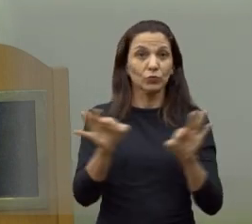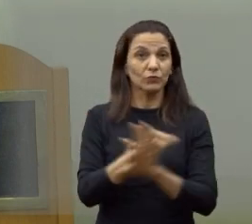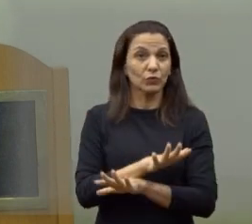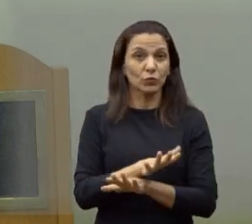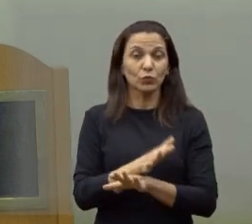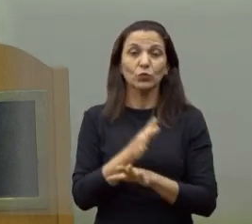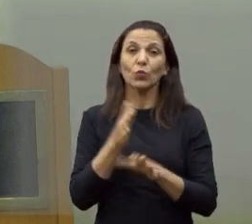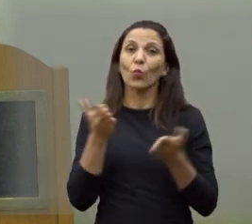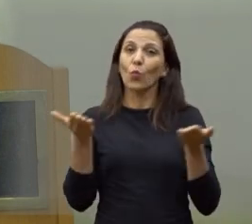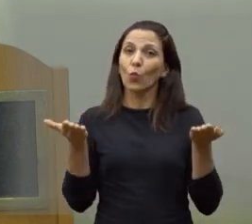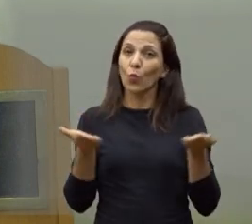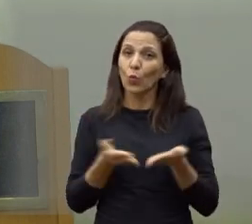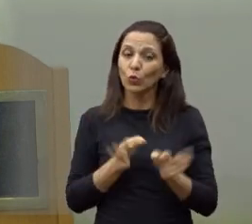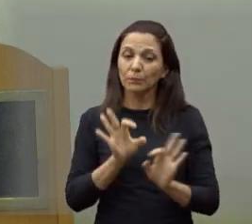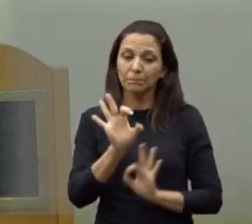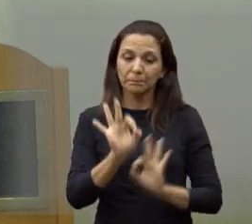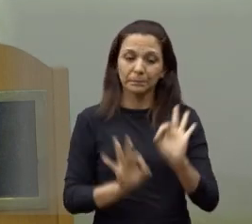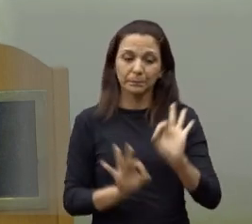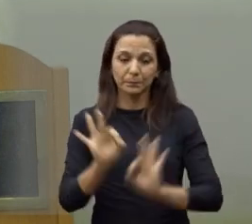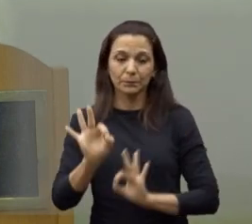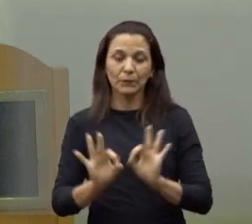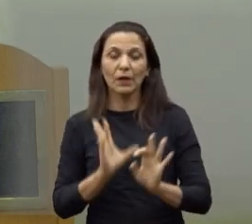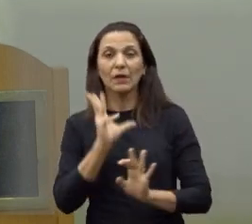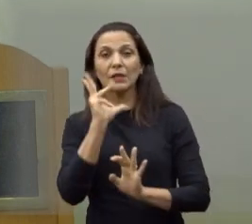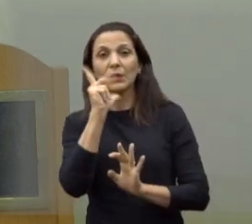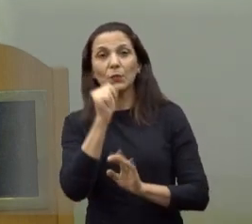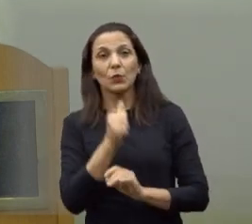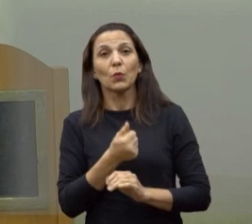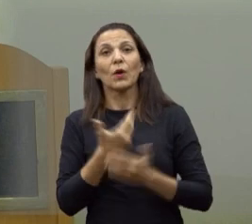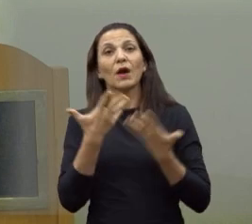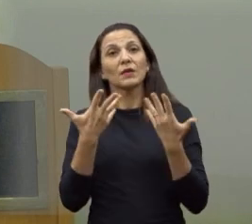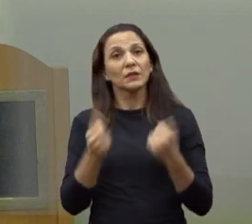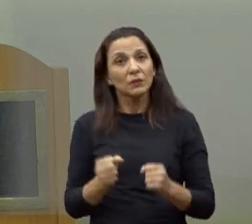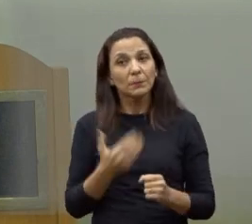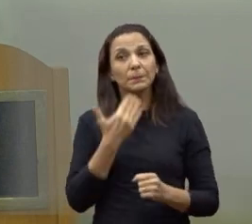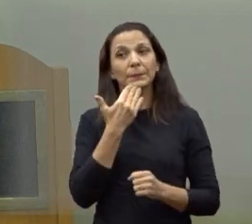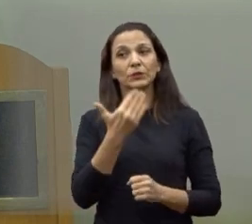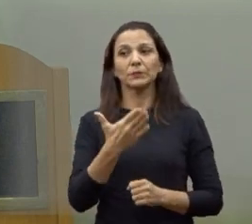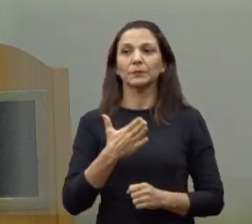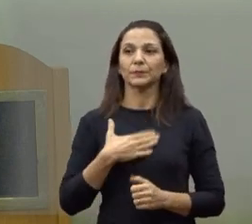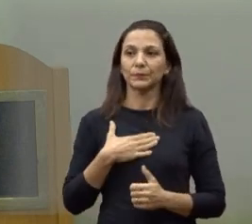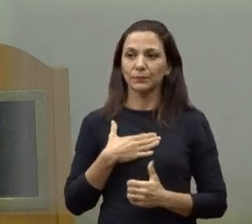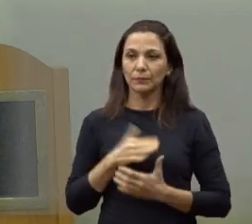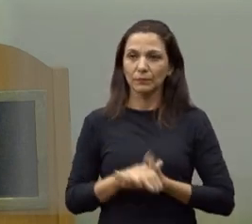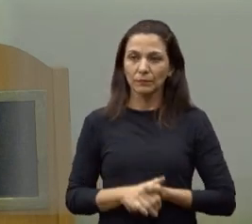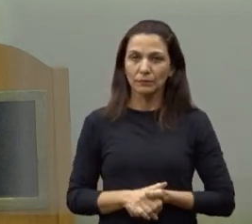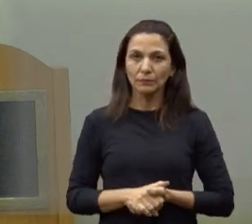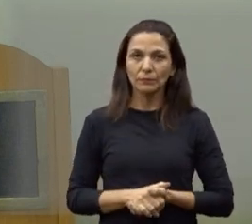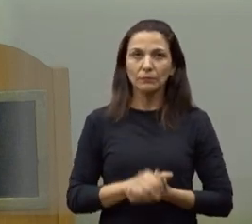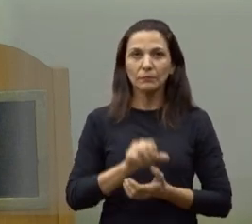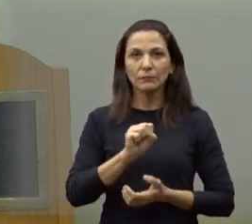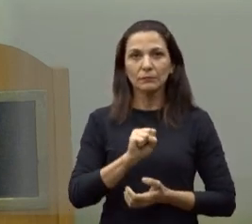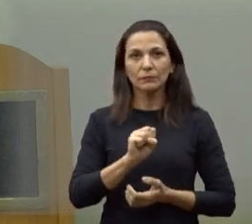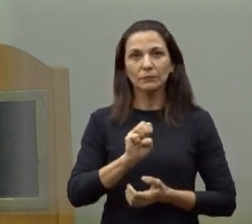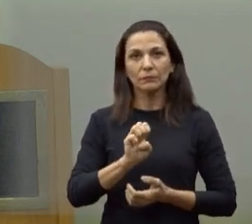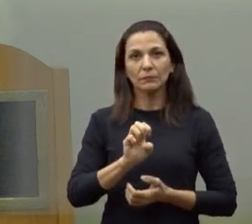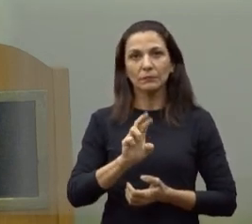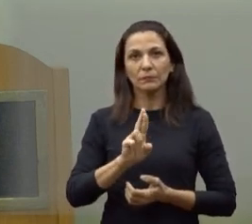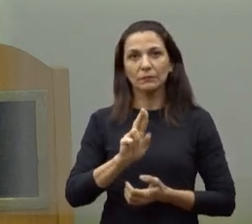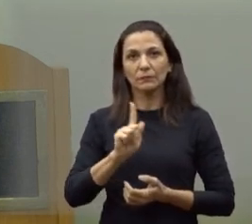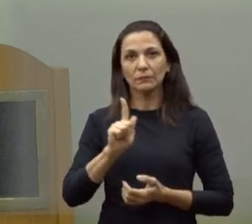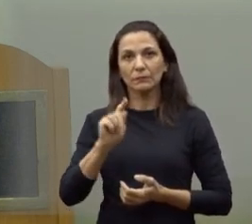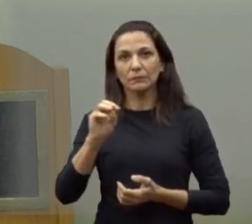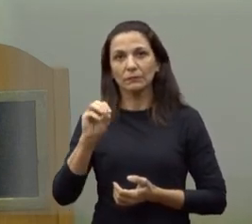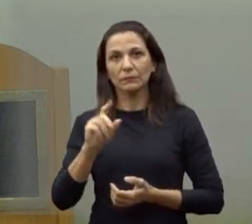Demorou um pouco, mas, graças a Deus, essa demanda foi atendida. ao Sérgio Pelicula, sempre